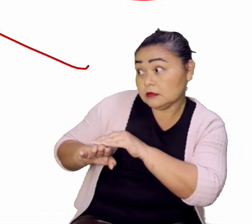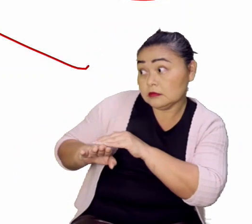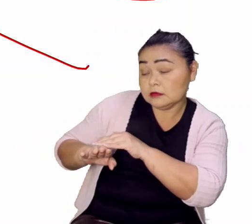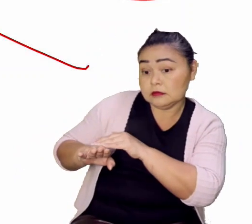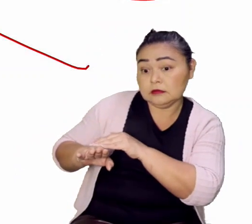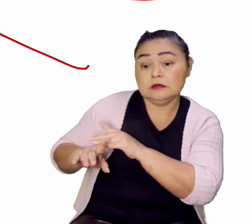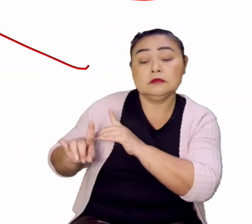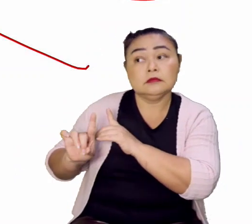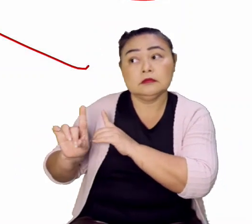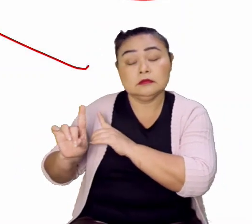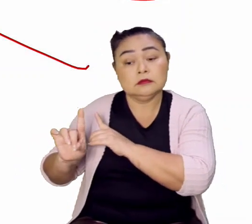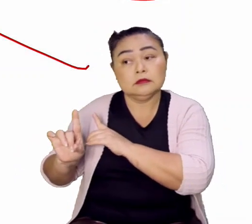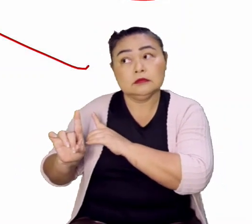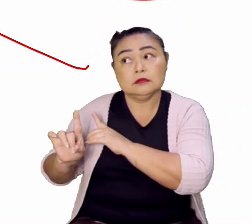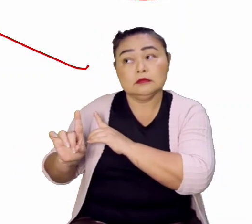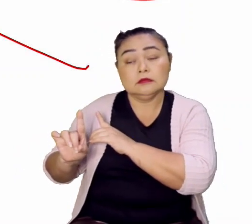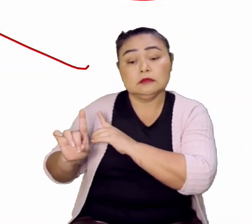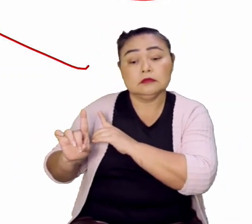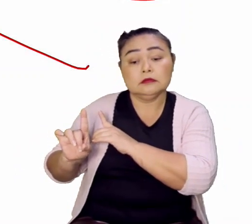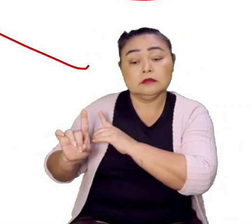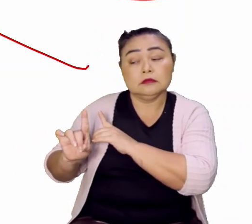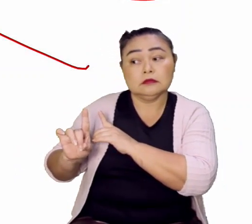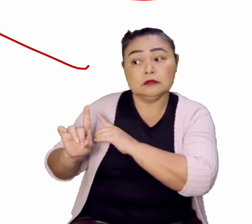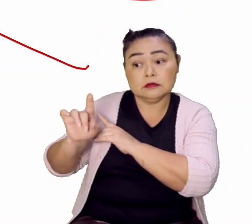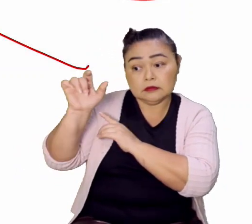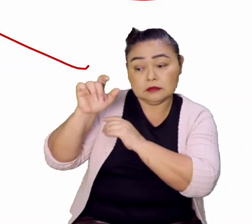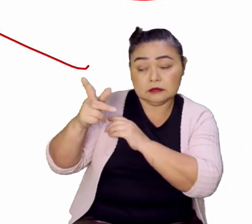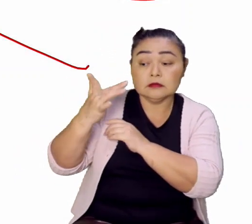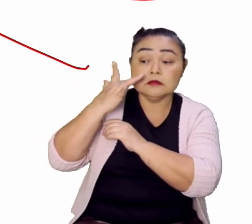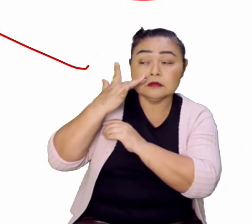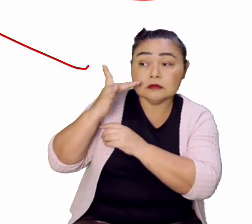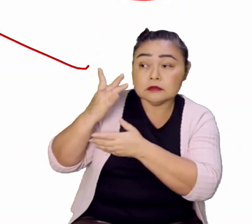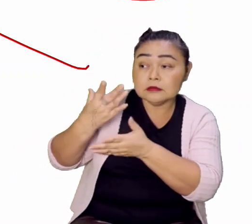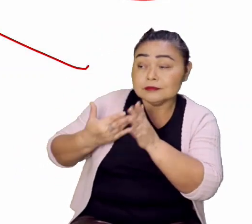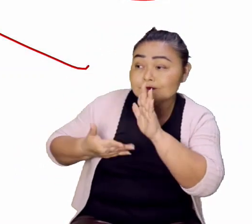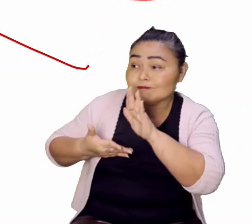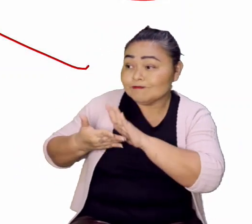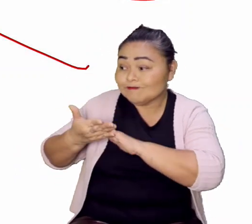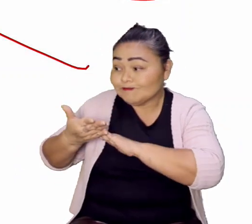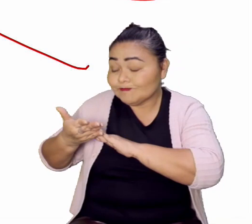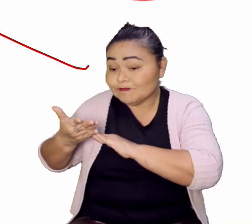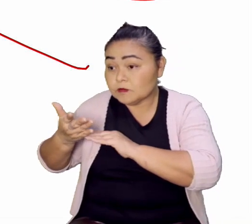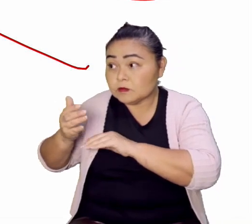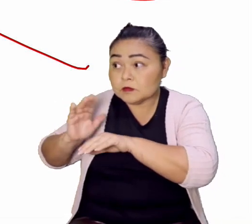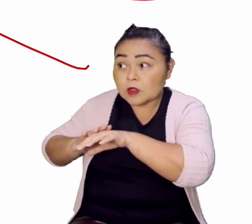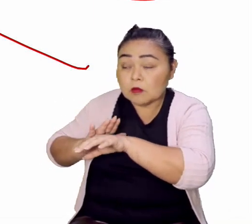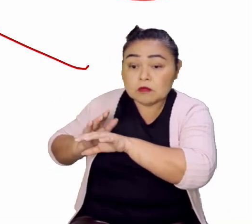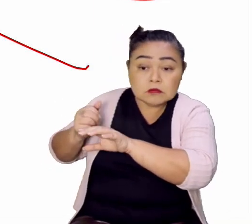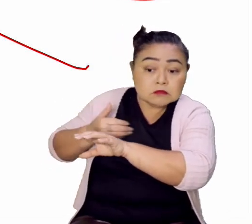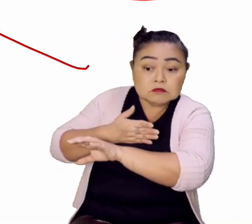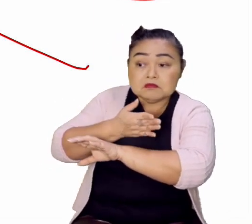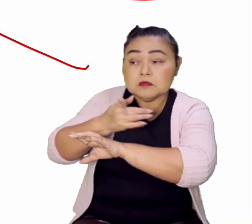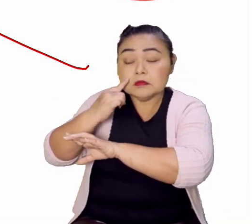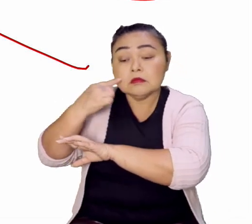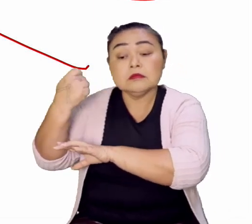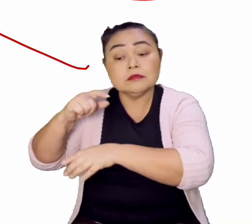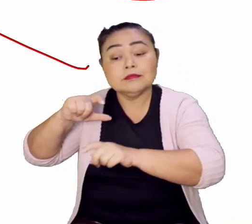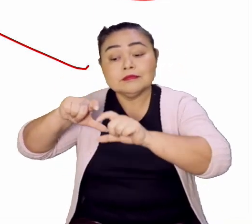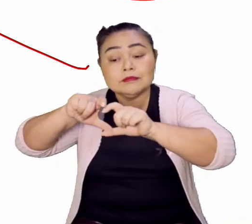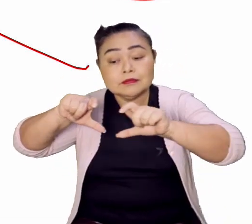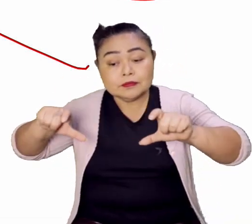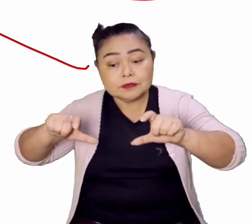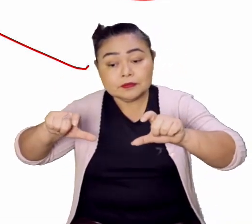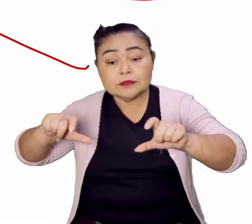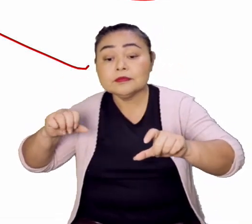Então, pra não deixar esse ouro fugir de forma ilegal, era necessário transformar em barra. E,